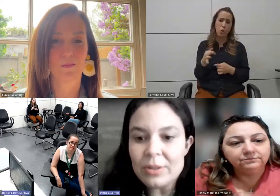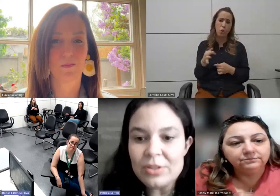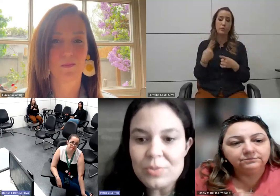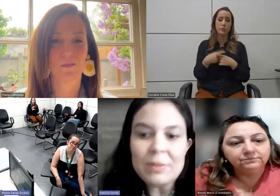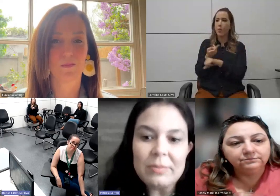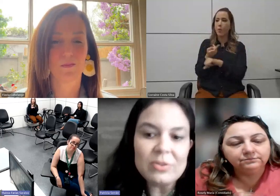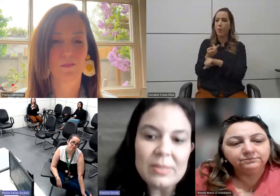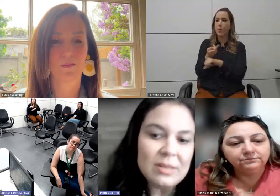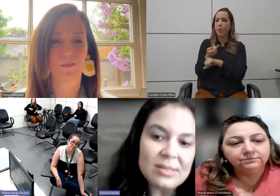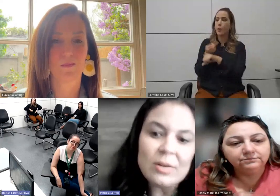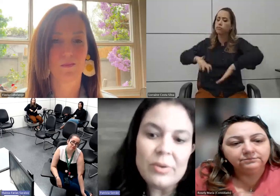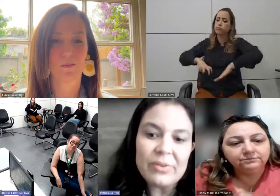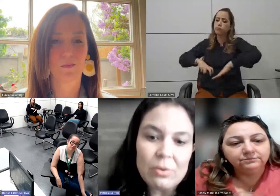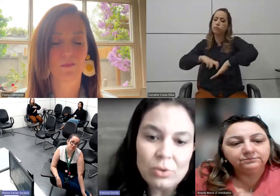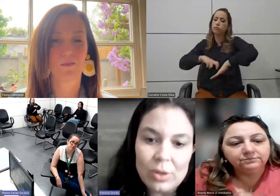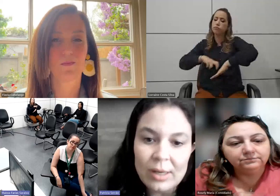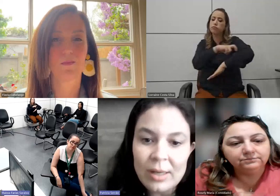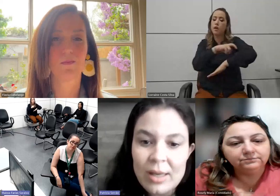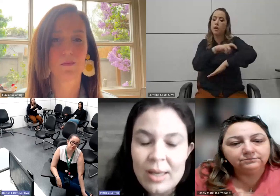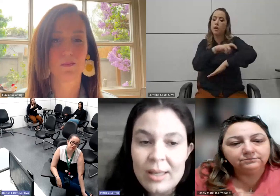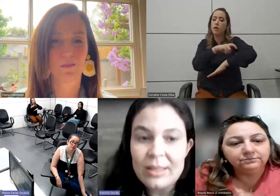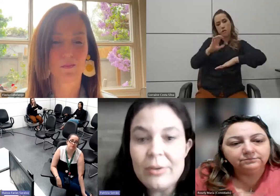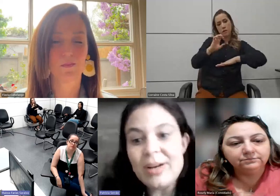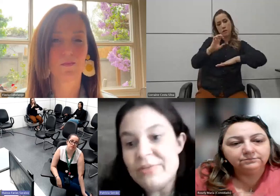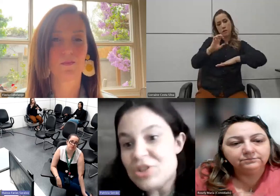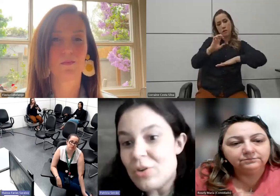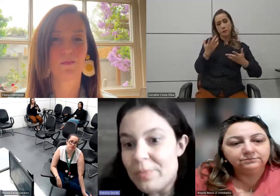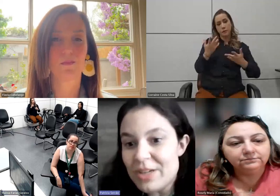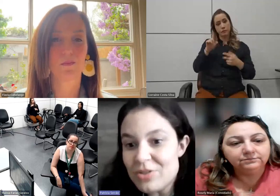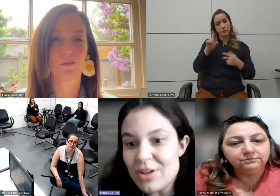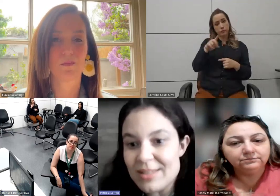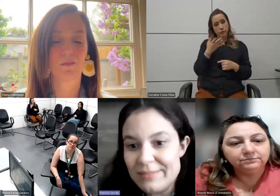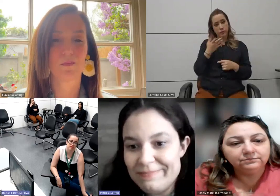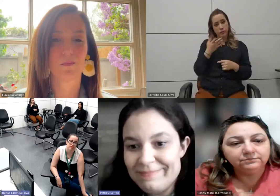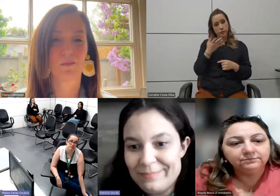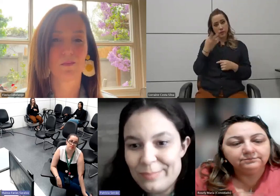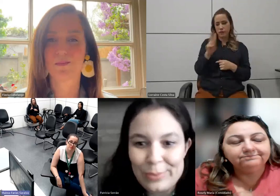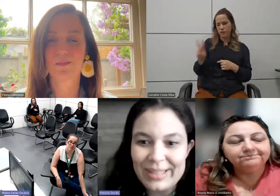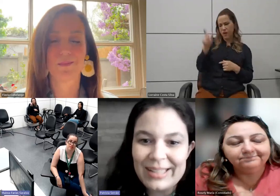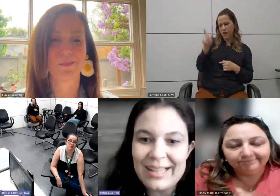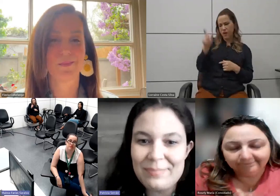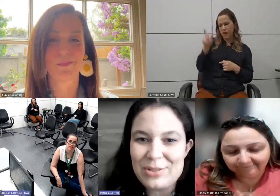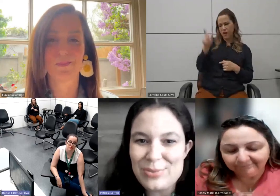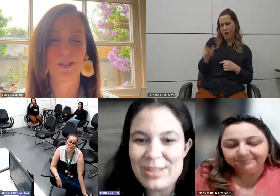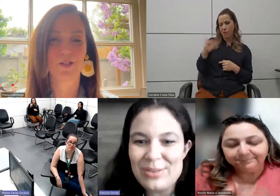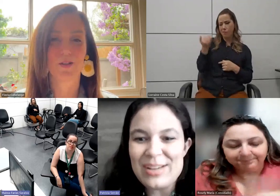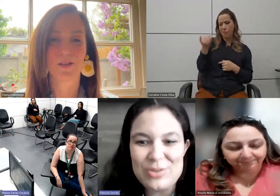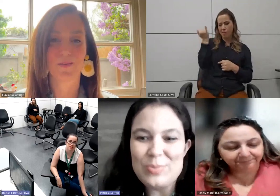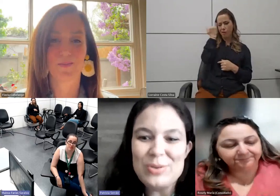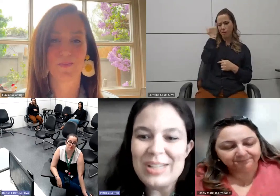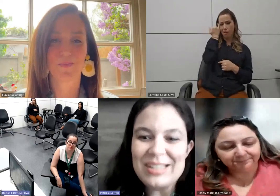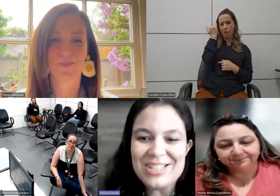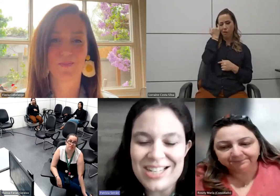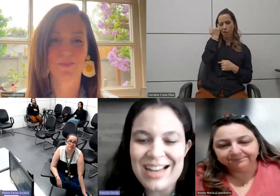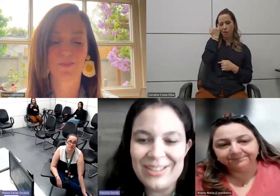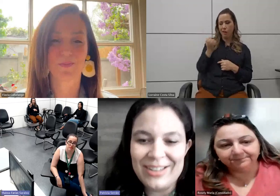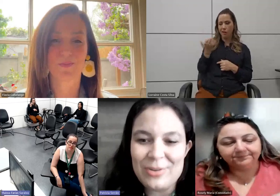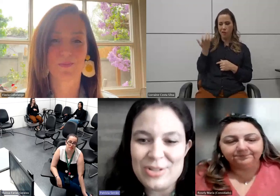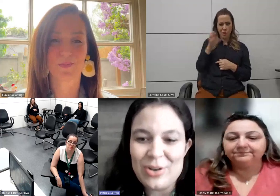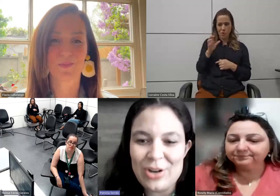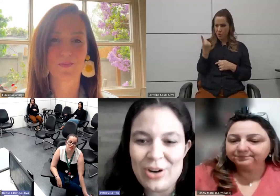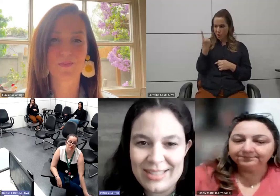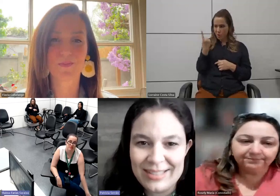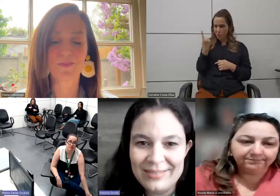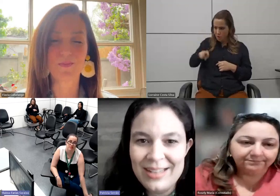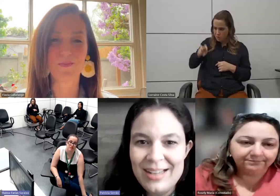escada porque era importante para mim que eu sabia, senão eu ia ficar com dor. E eu era vista como preguiçosa, porque, né, a pessoa que não quer subir um lance de